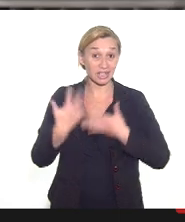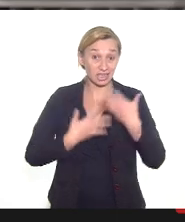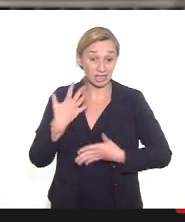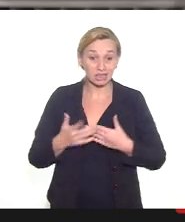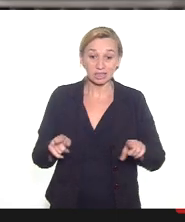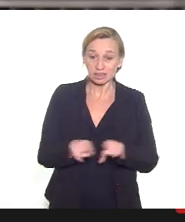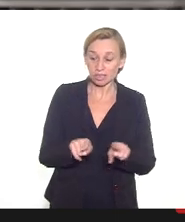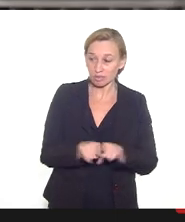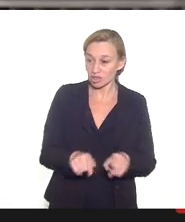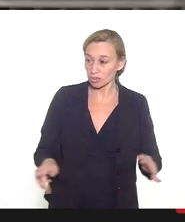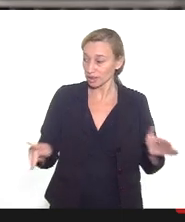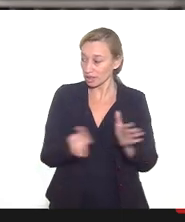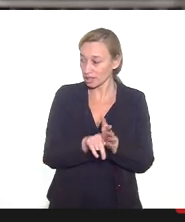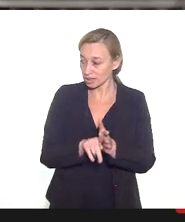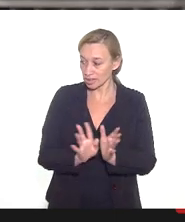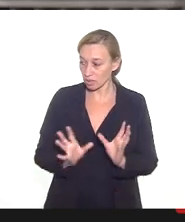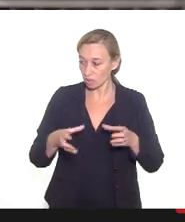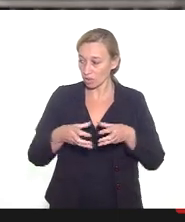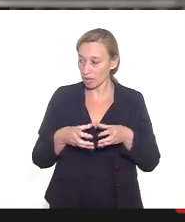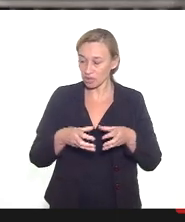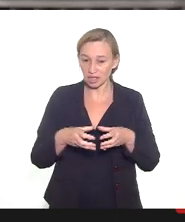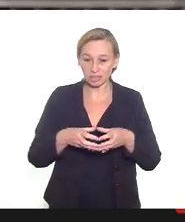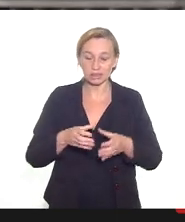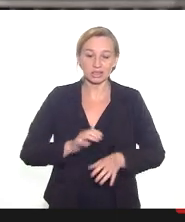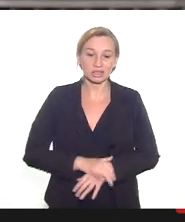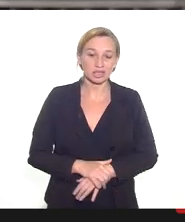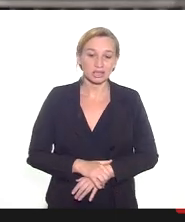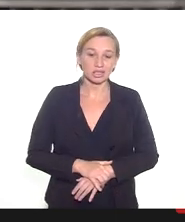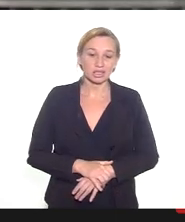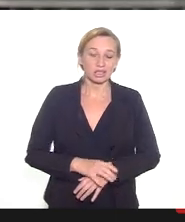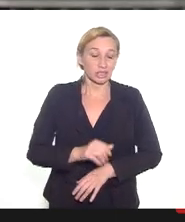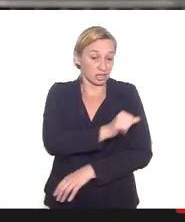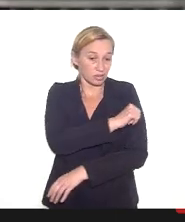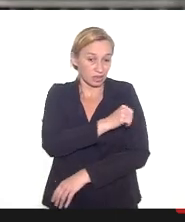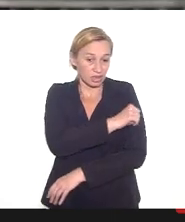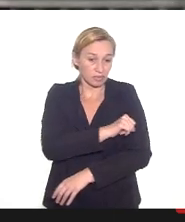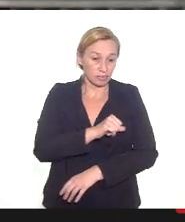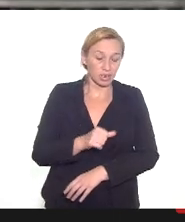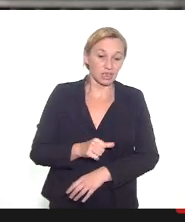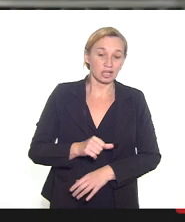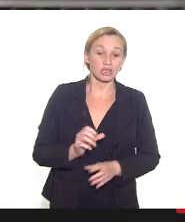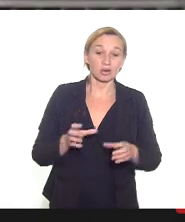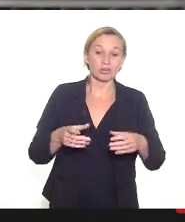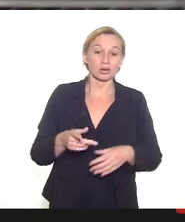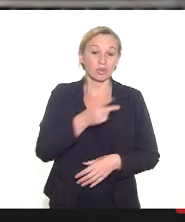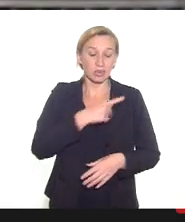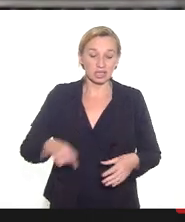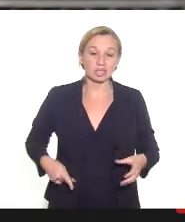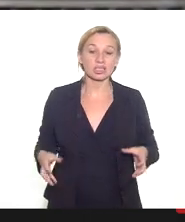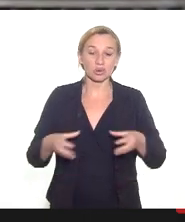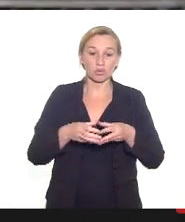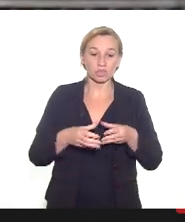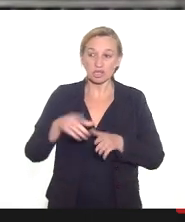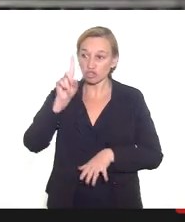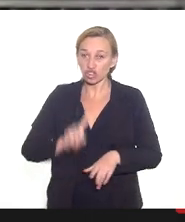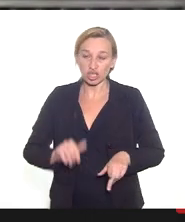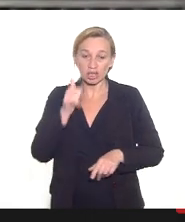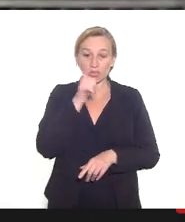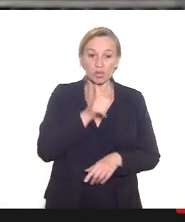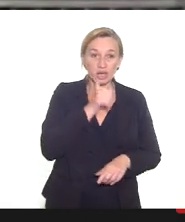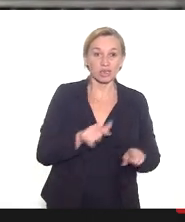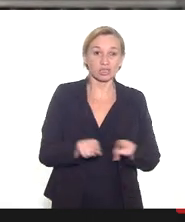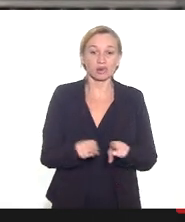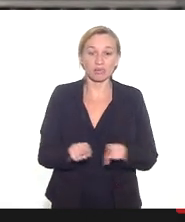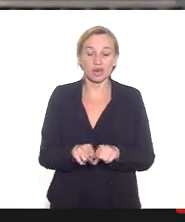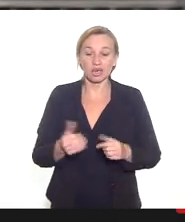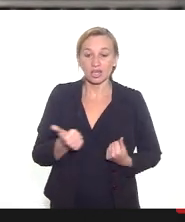sermos membros. Igualmente, deputada enfermeira Regiane, presidenta da Comissão de Defesa dos Direitos da Mulher e também